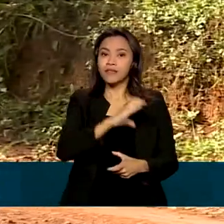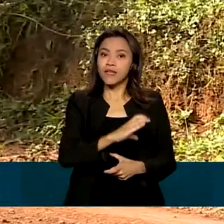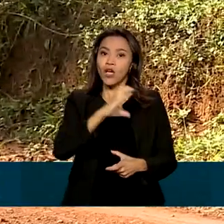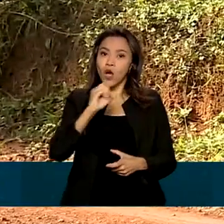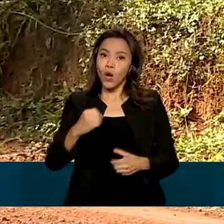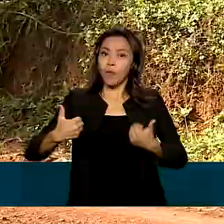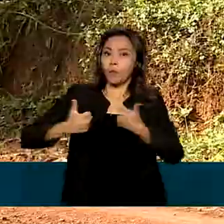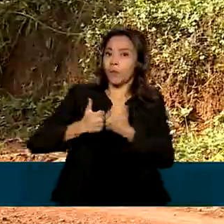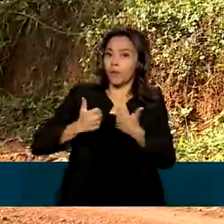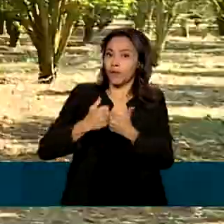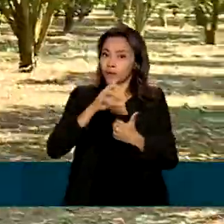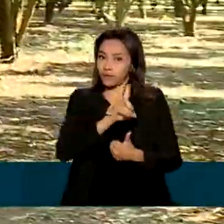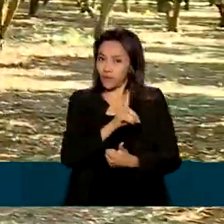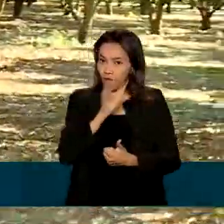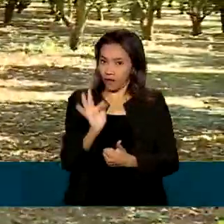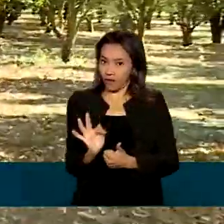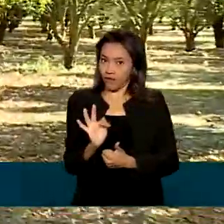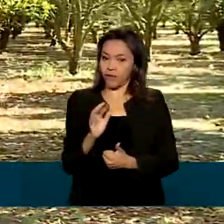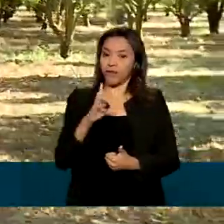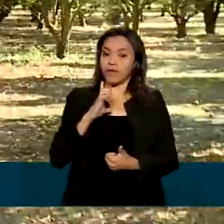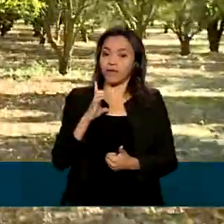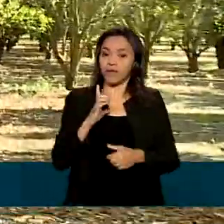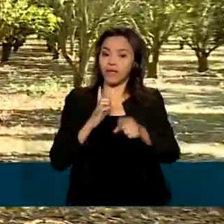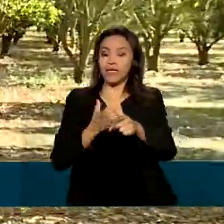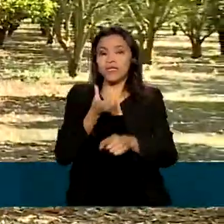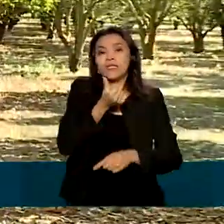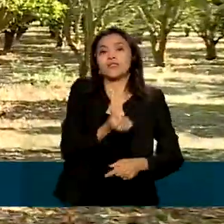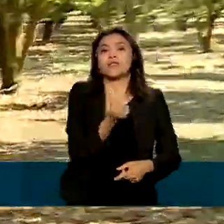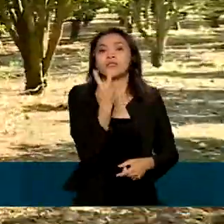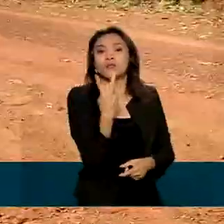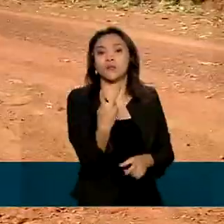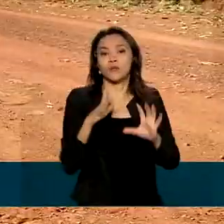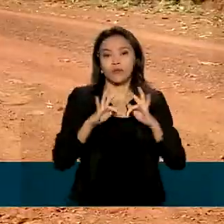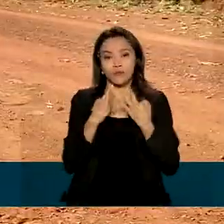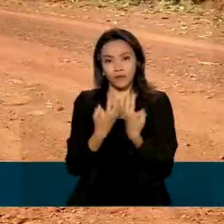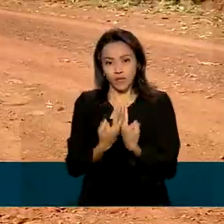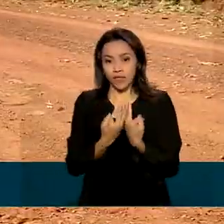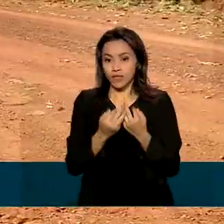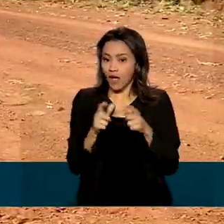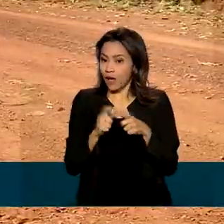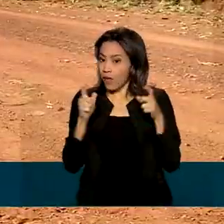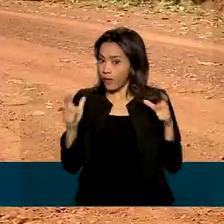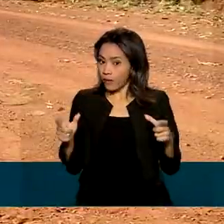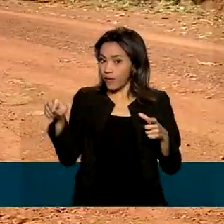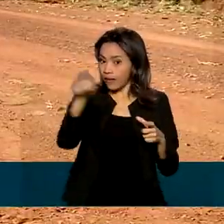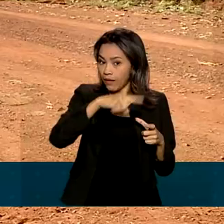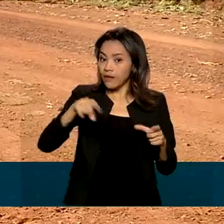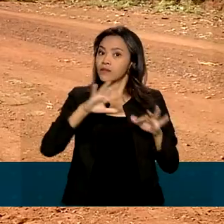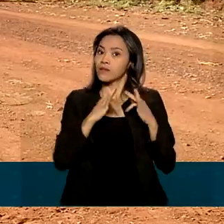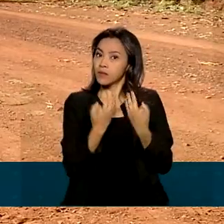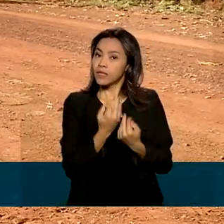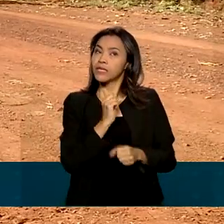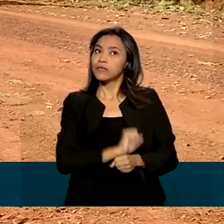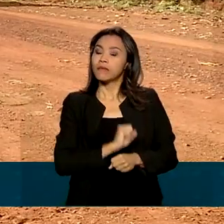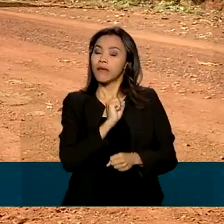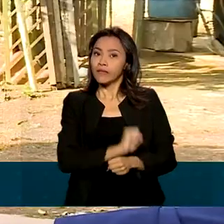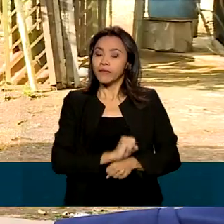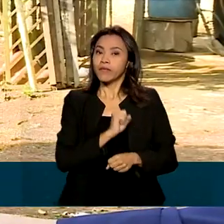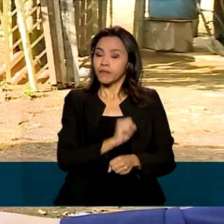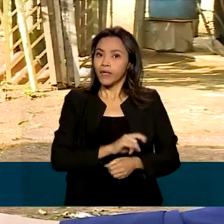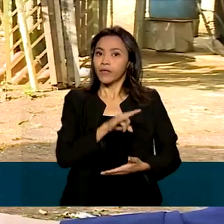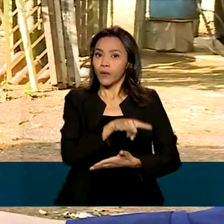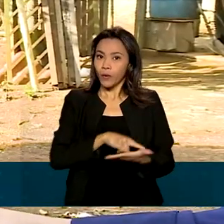em torno do Distrito Federal, tem hoje 62 famílias. Muitas delas aguardam o documento há décadas.